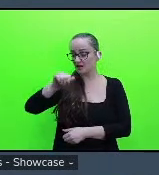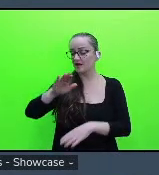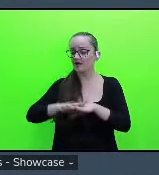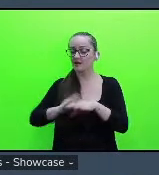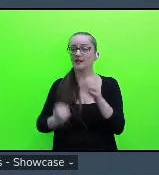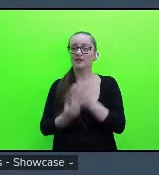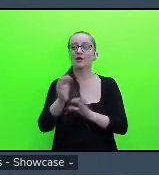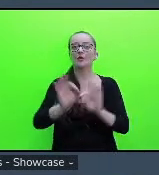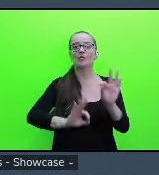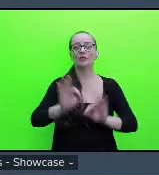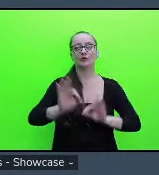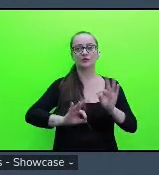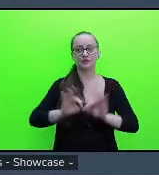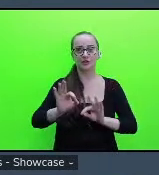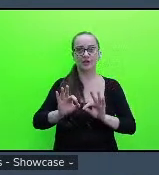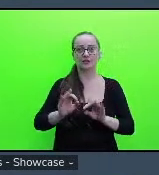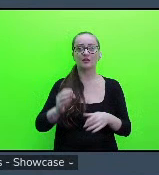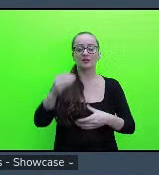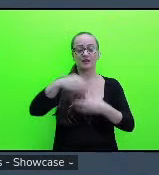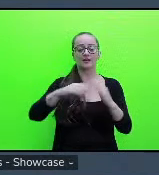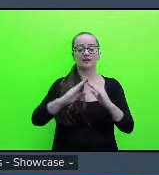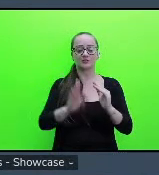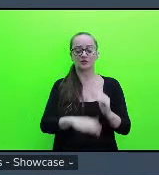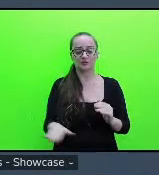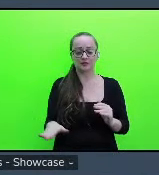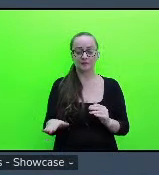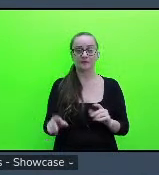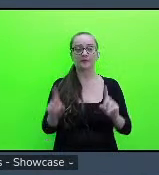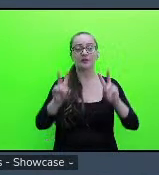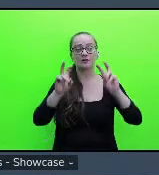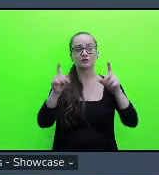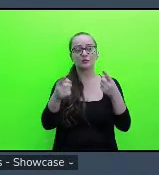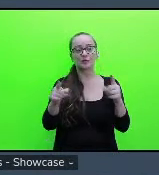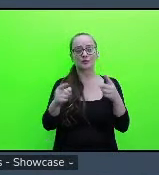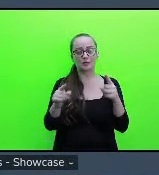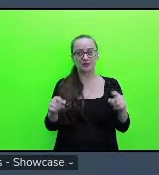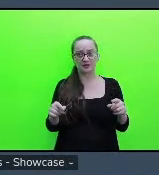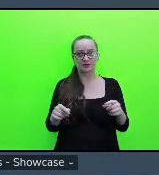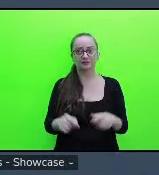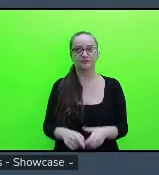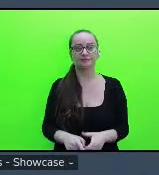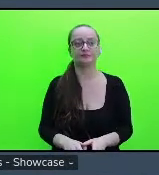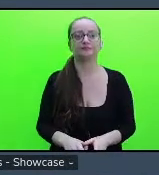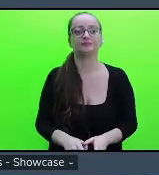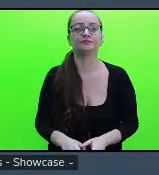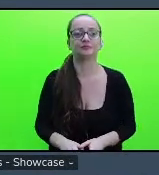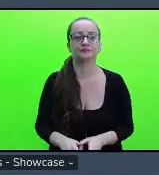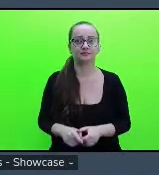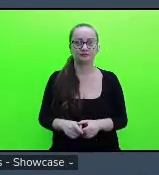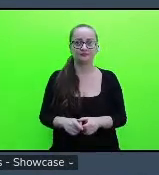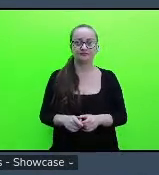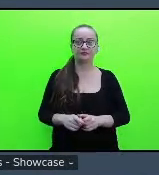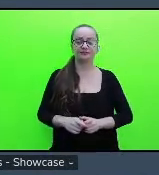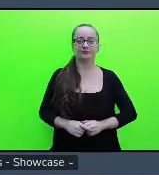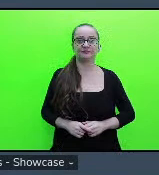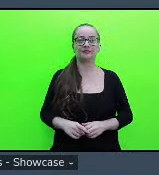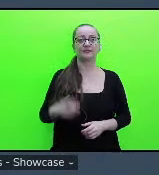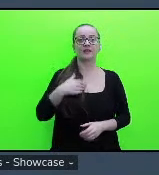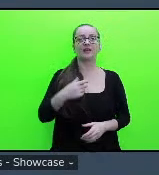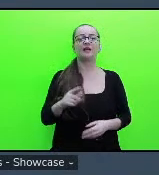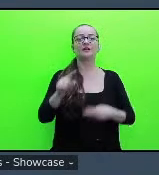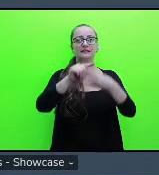nas creches sobre música aqui em Rizende Costa e aí eu busquei abranger esses três